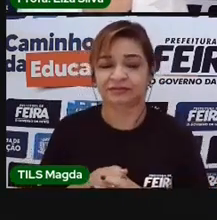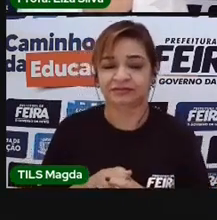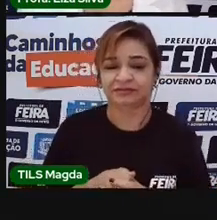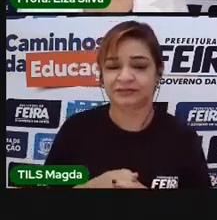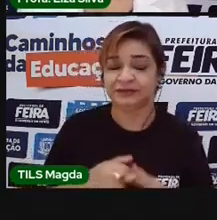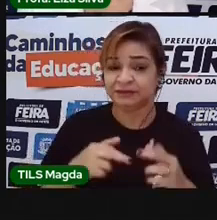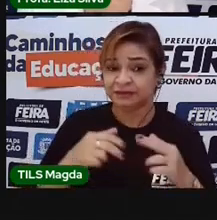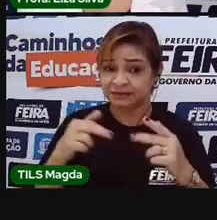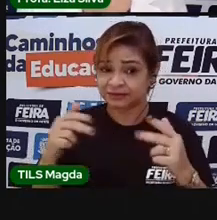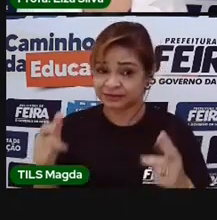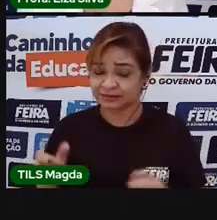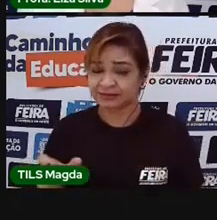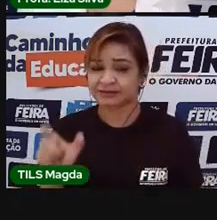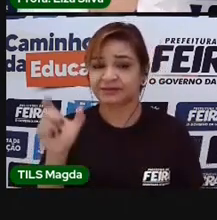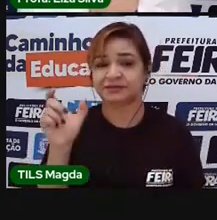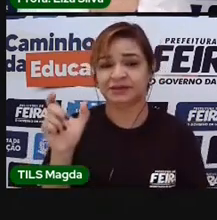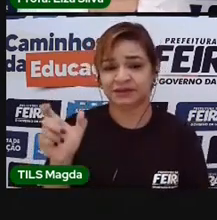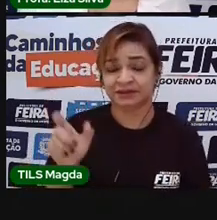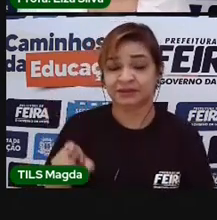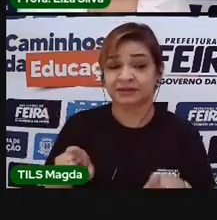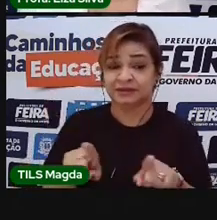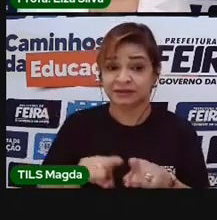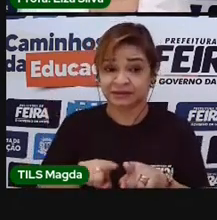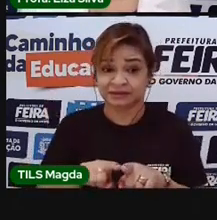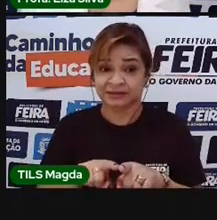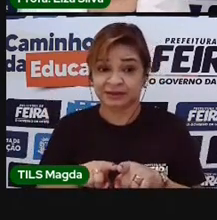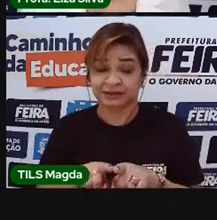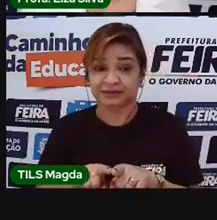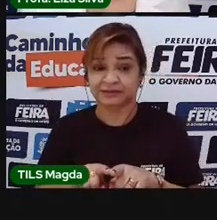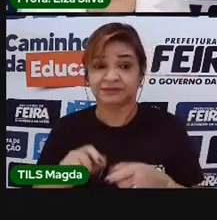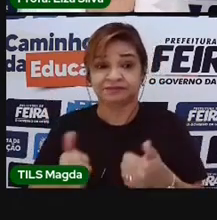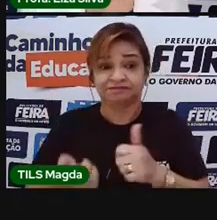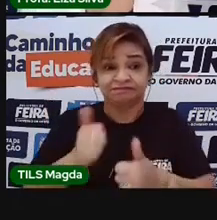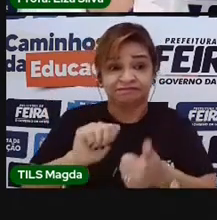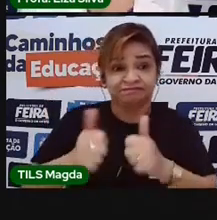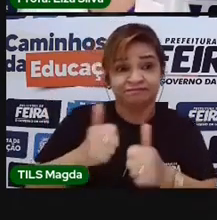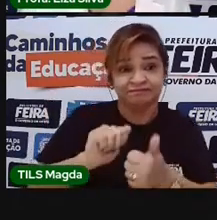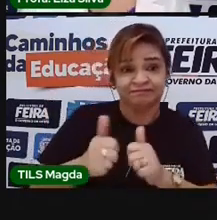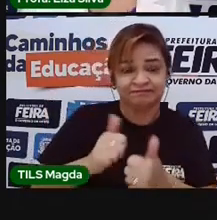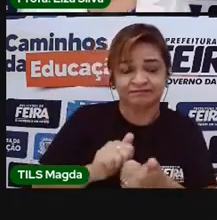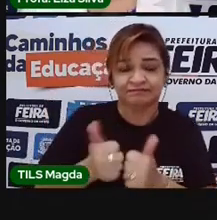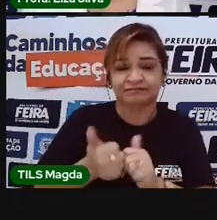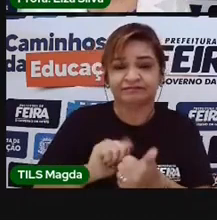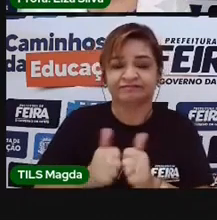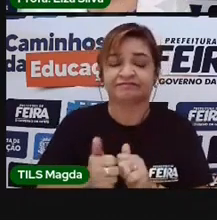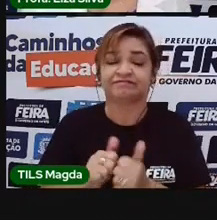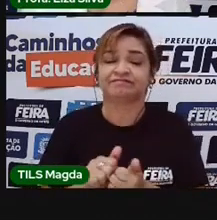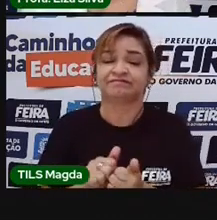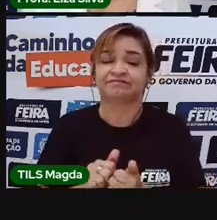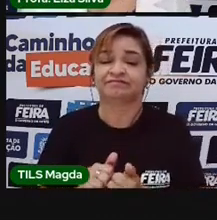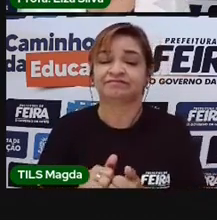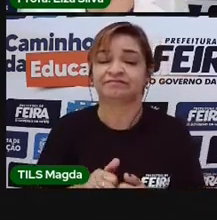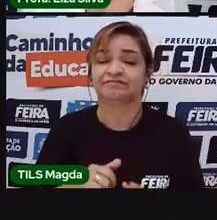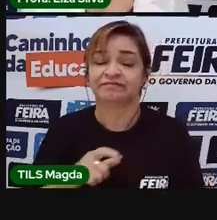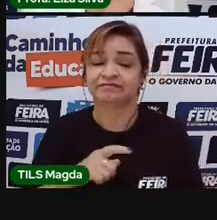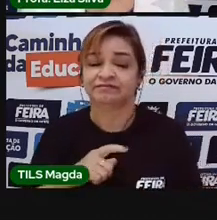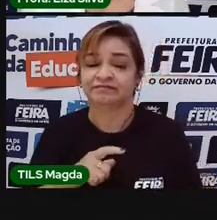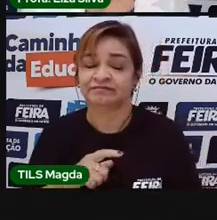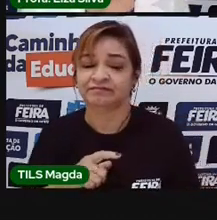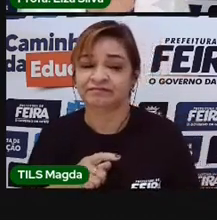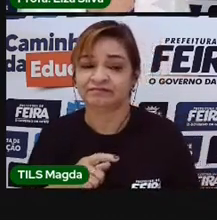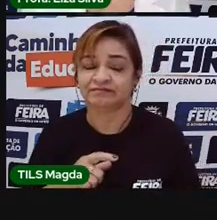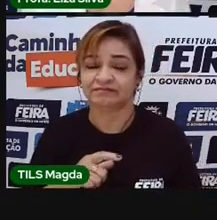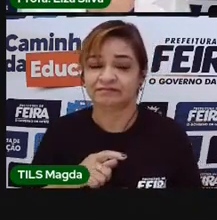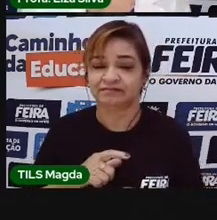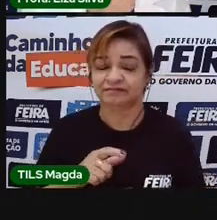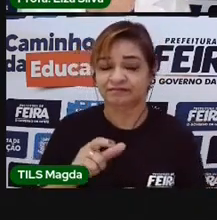Boxe, apenas houve uma mudança na escrita, né? O acréscimo da vogal é no final da palavra.